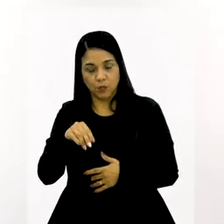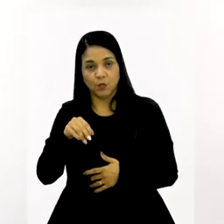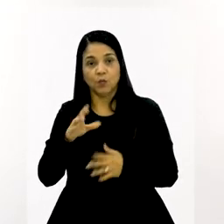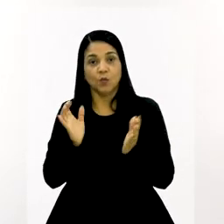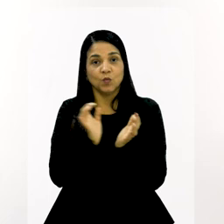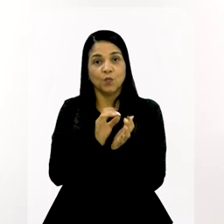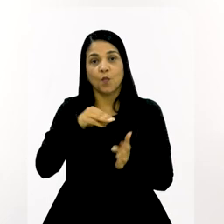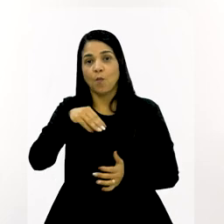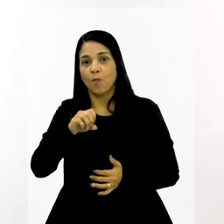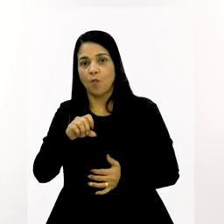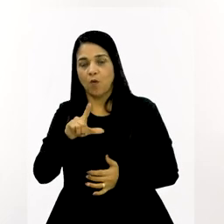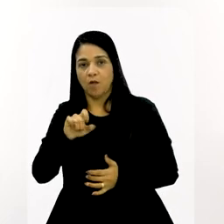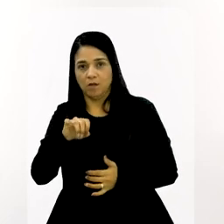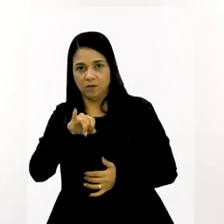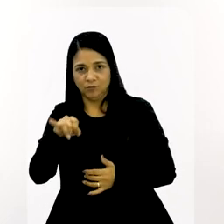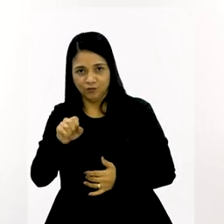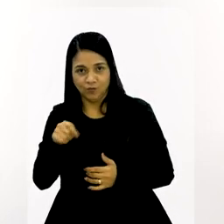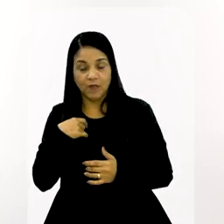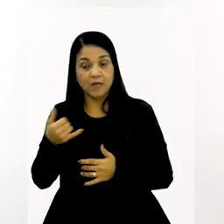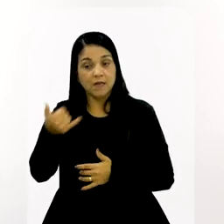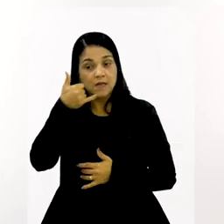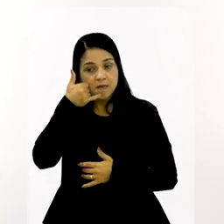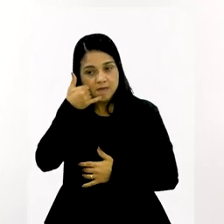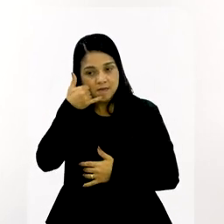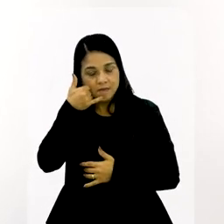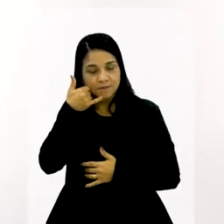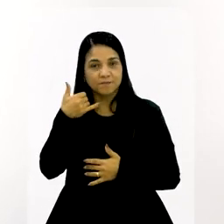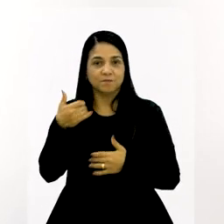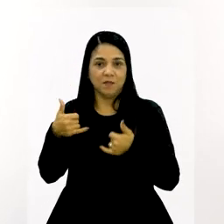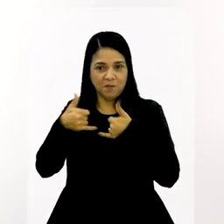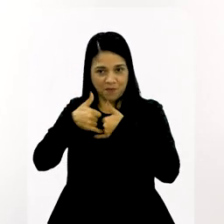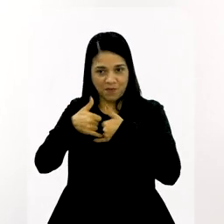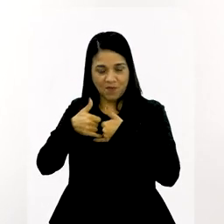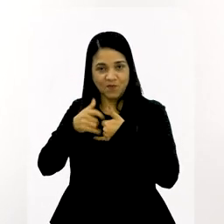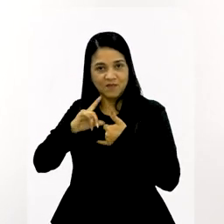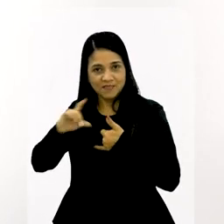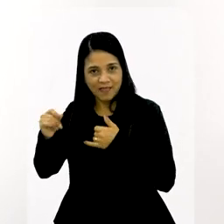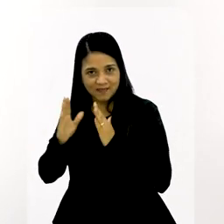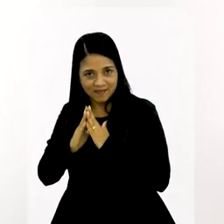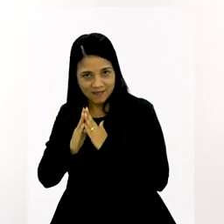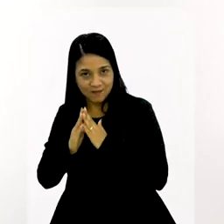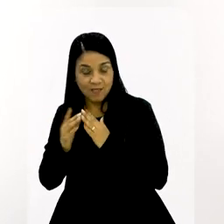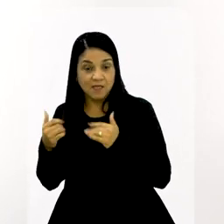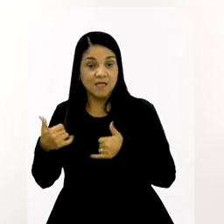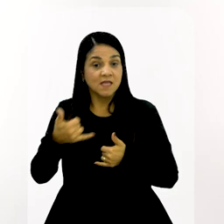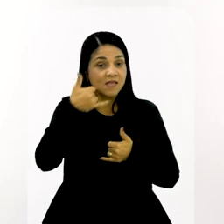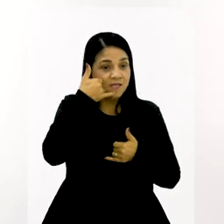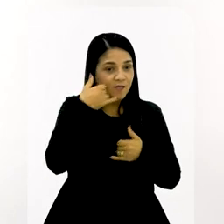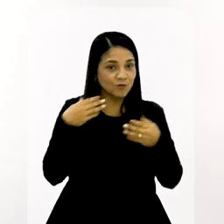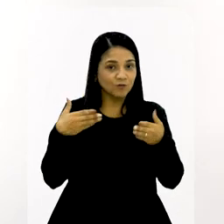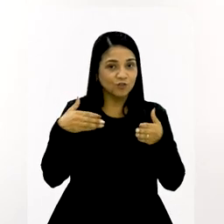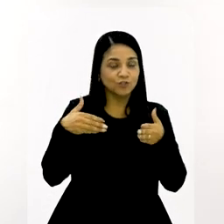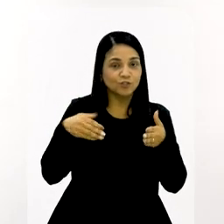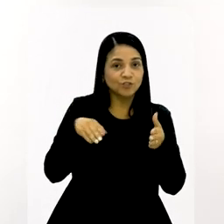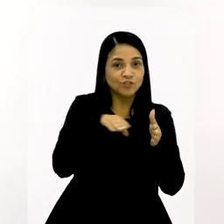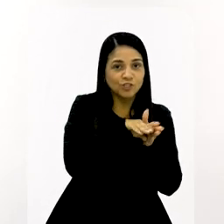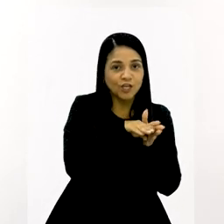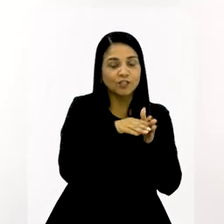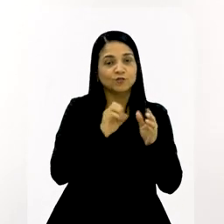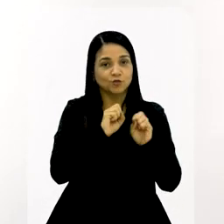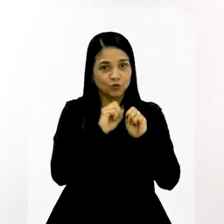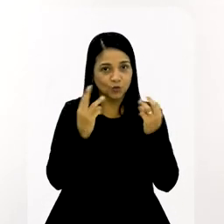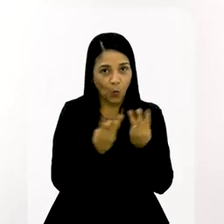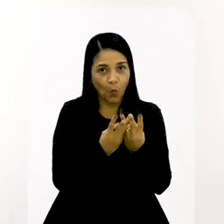Andrezinho, do Molês. Ele me liga quando ele está saindo de casa para ir para o ponto de encontro. Ele me liga quando ele